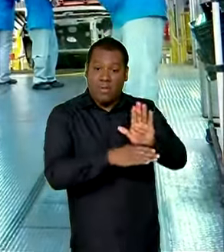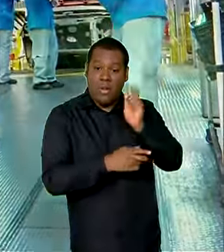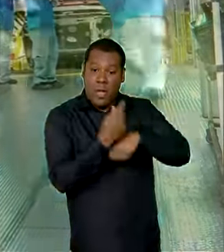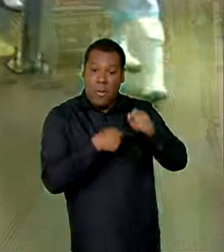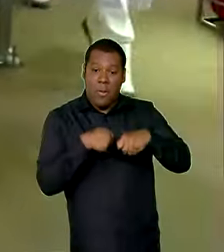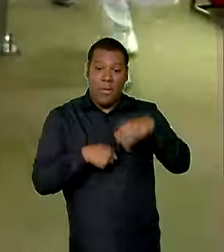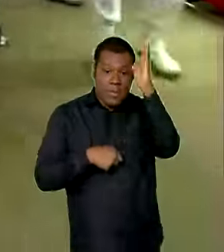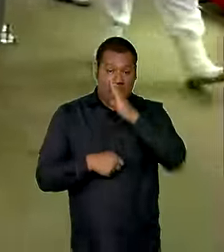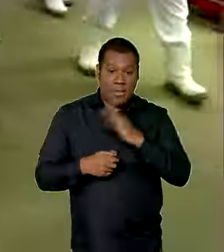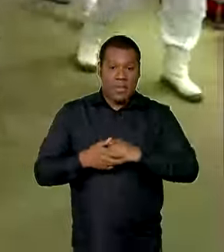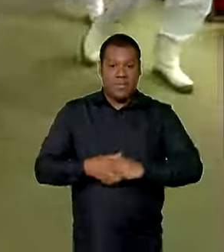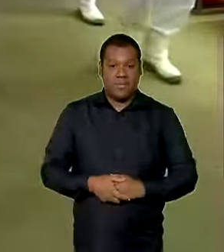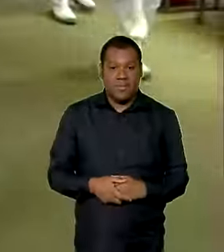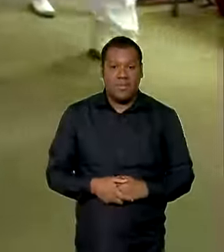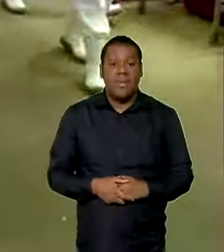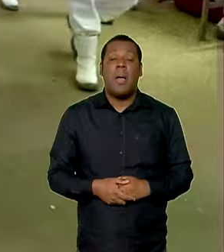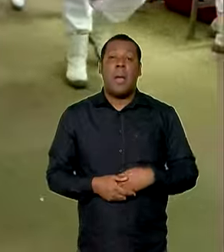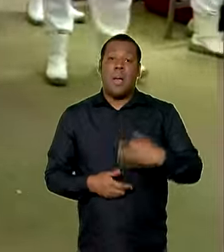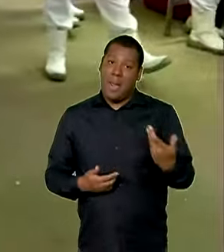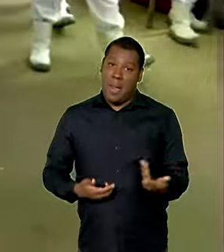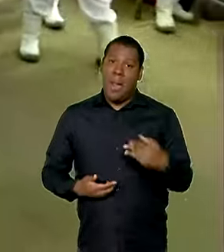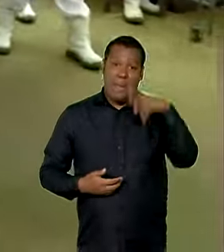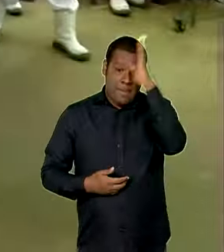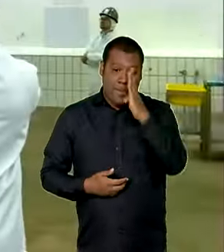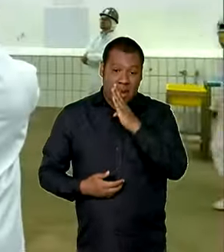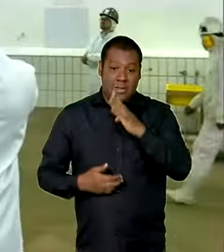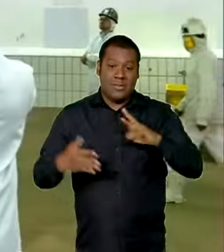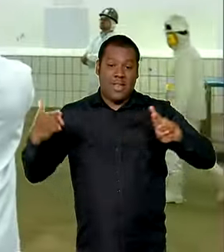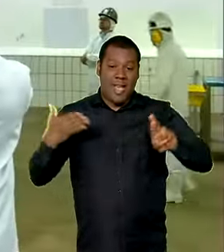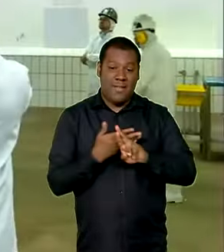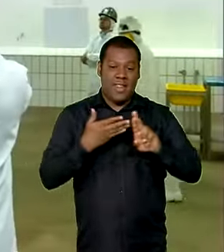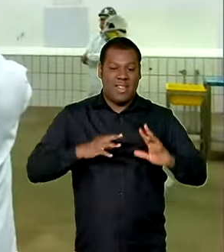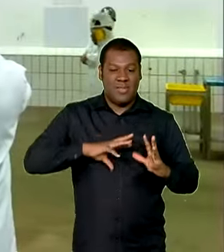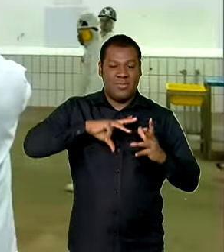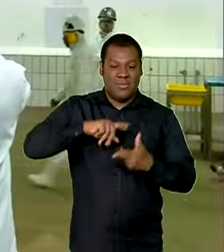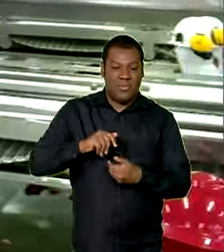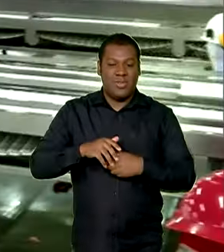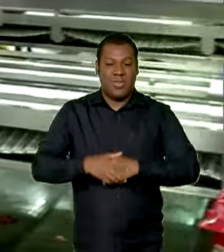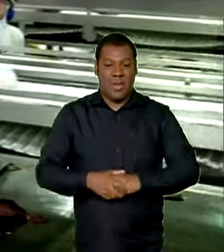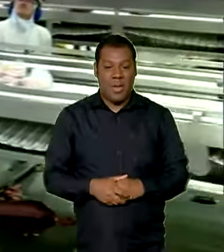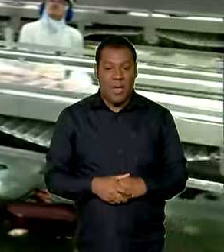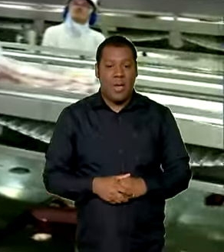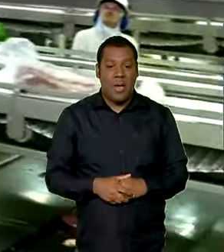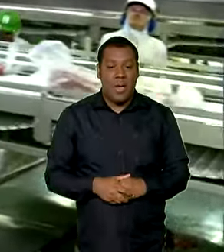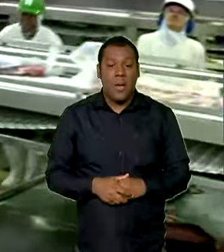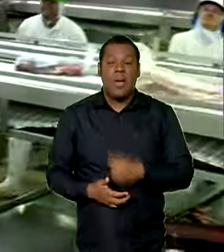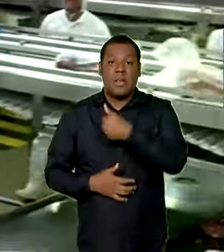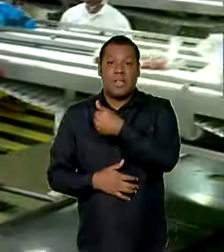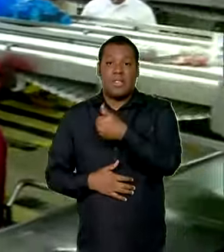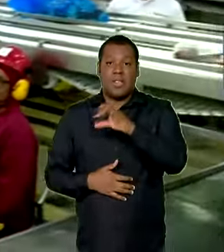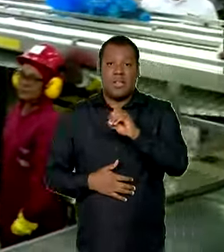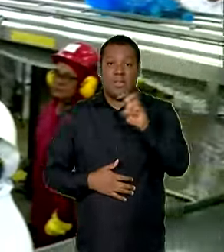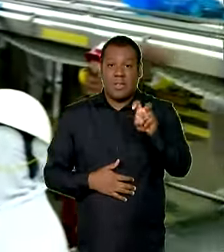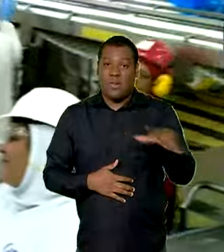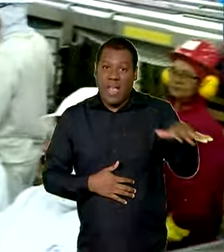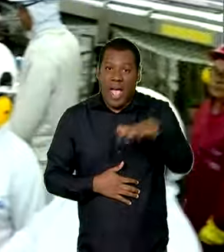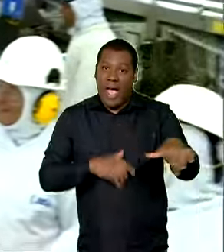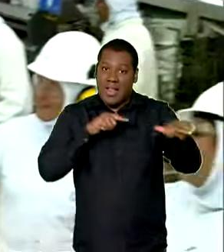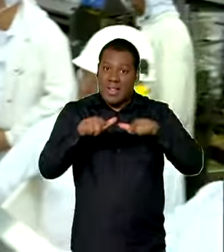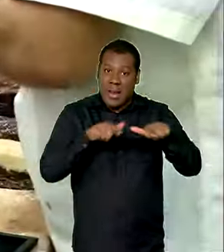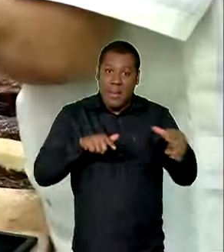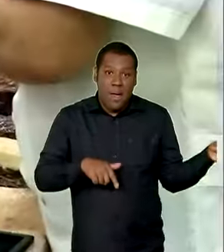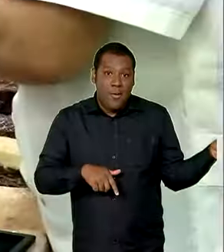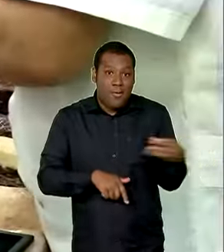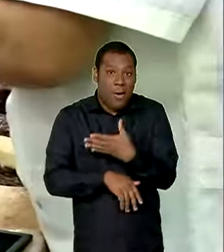do país. Retorno do Brasil ao cenário internacional. Nos últimos meses, 105 novos mercados foram